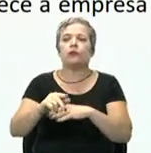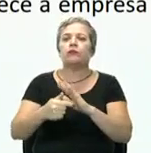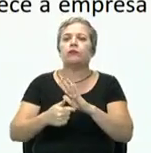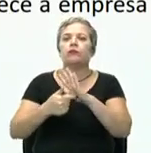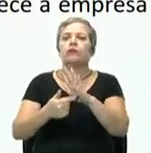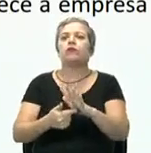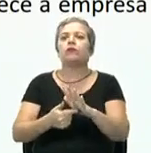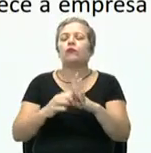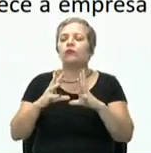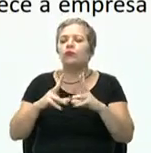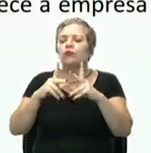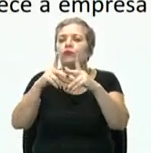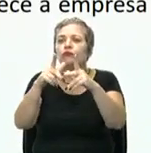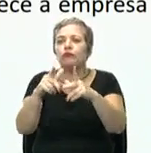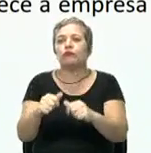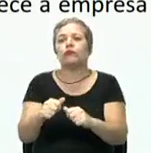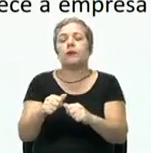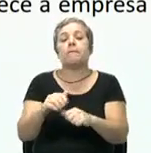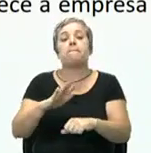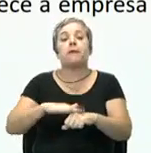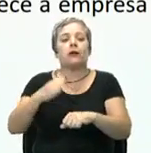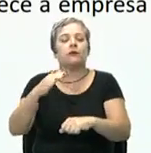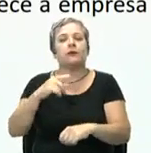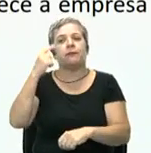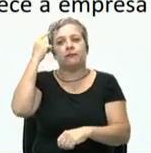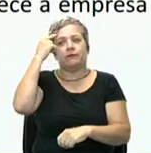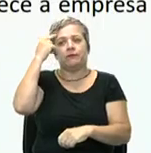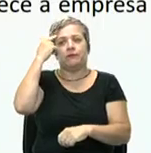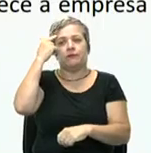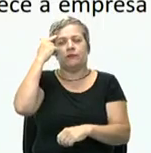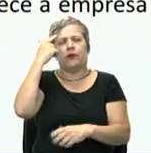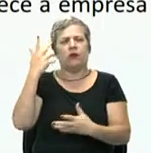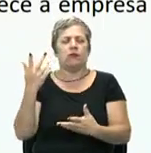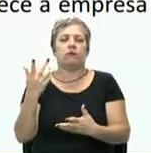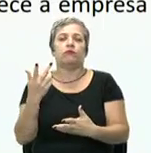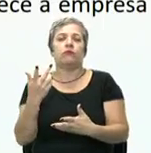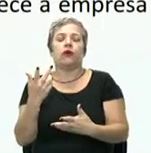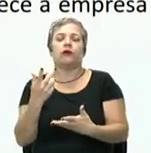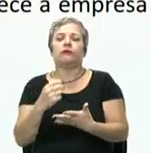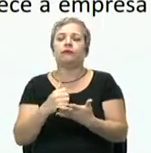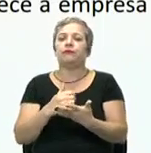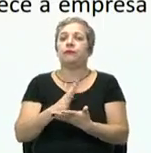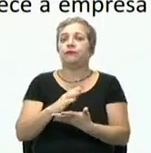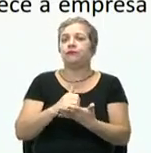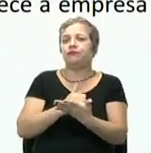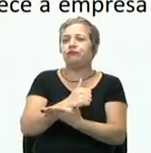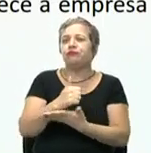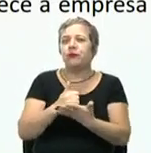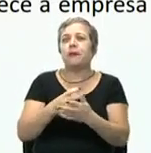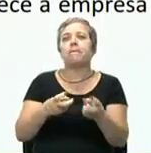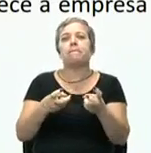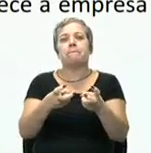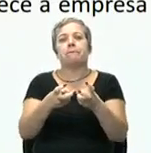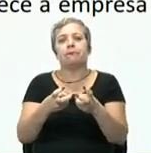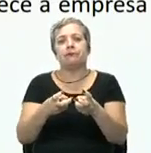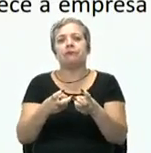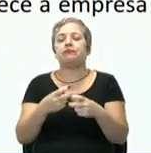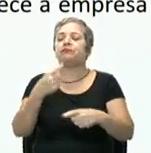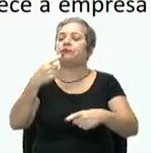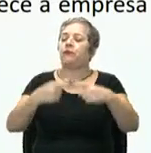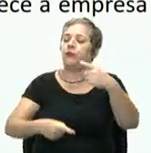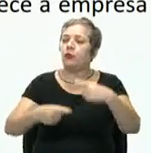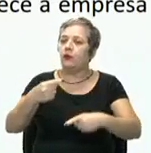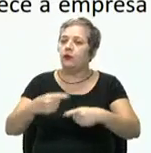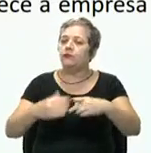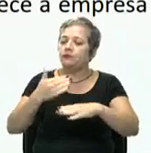parte de um todo maior do que se pensava. A abordagem estruturalista, nós vamos vê-la, discutir